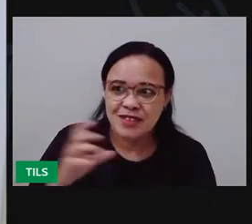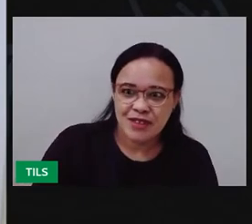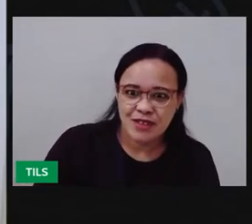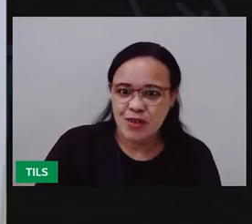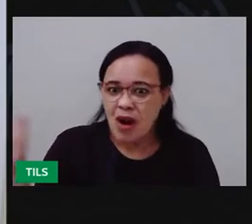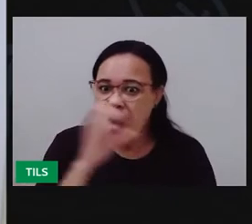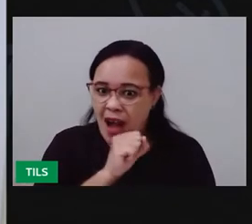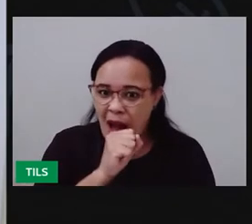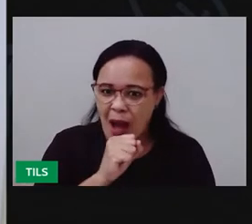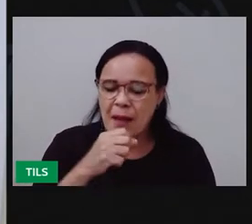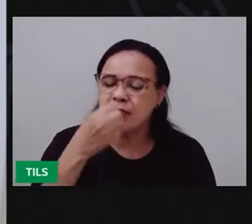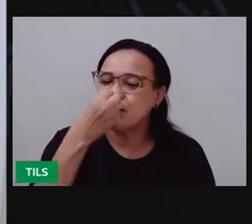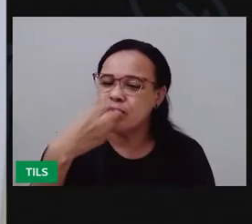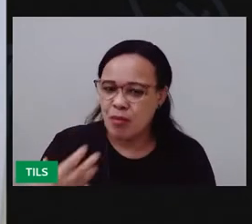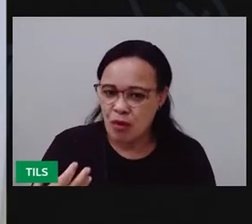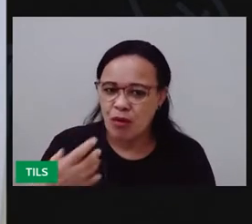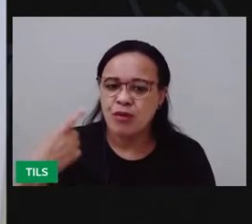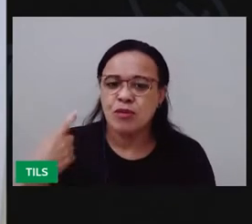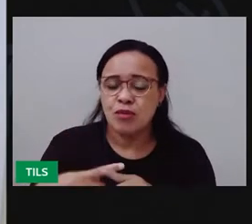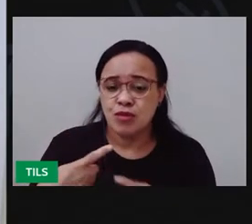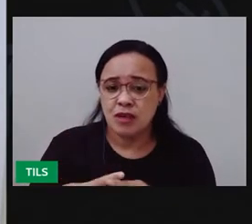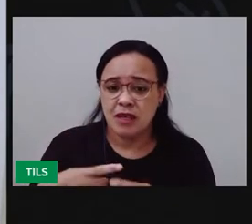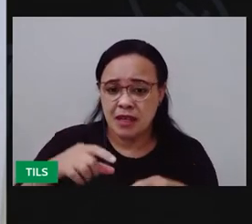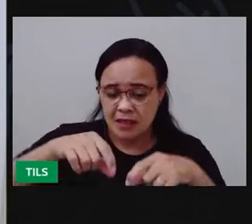parte, a outra para a semente.